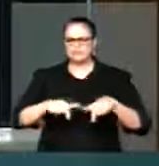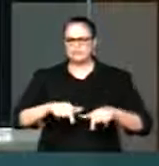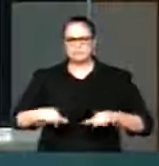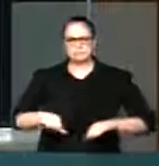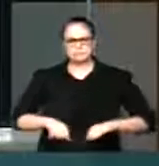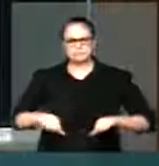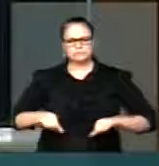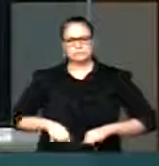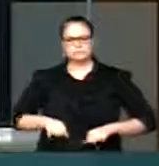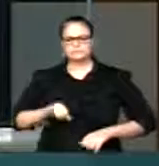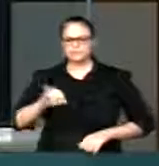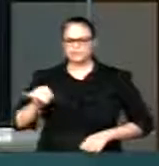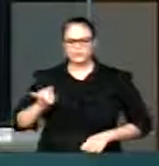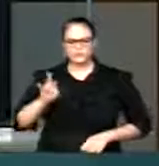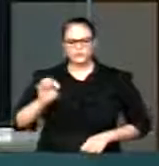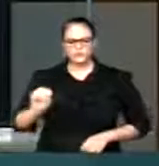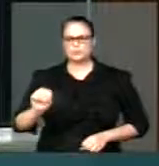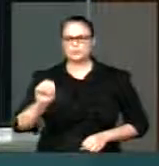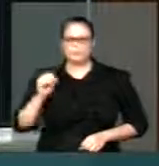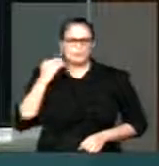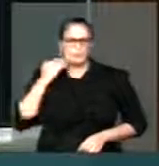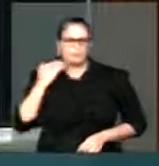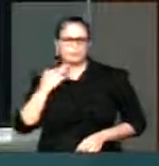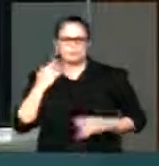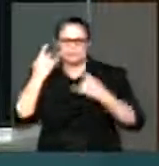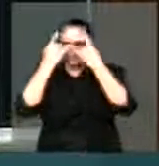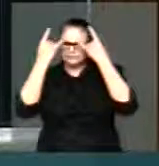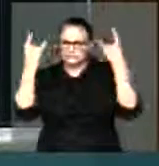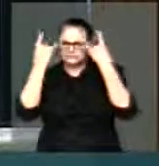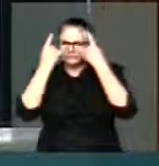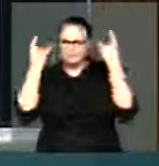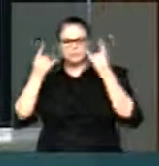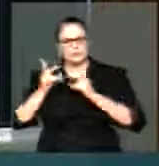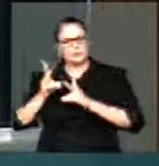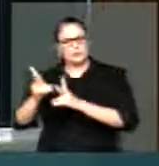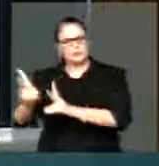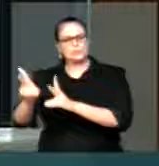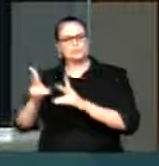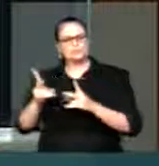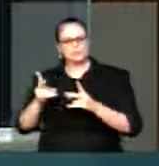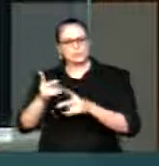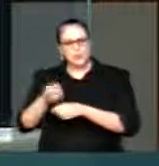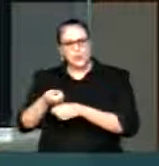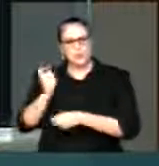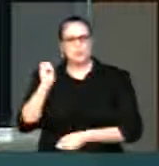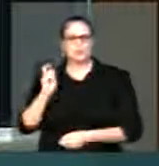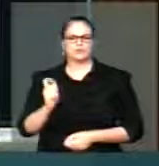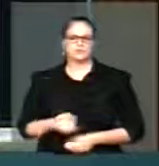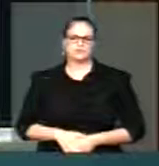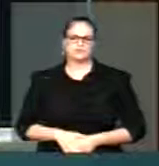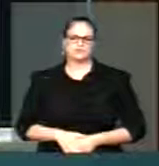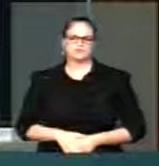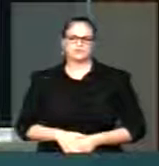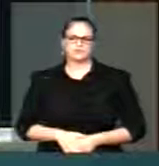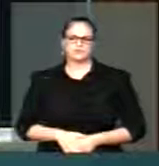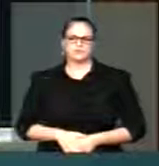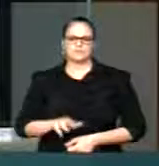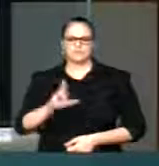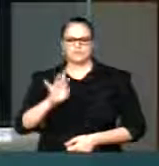a taxa de juros para dar mais dinheiro aos banqueiros A Receita Federal divulgou recentemente